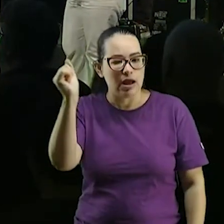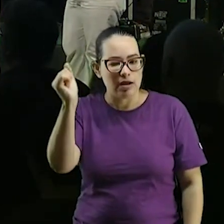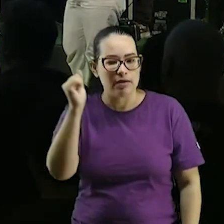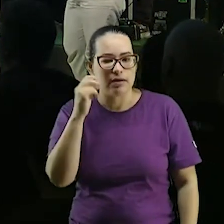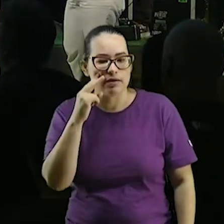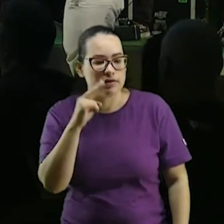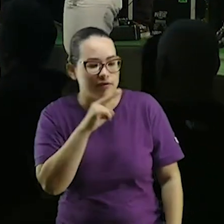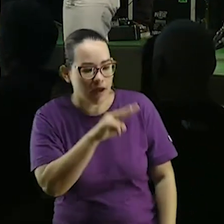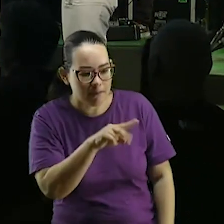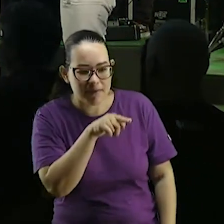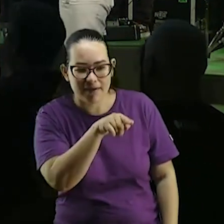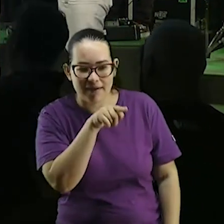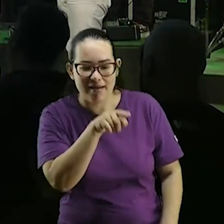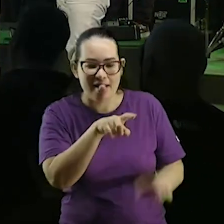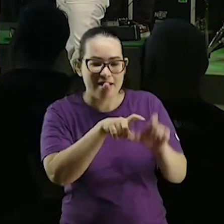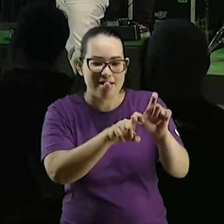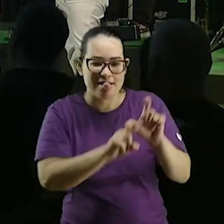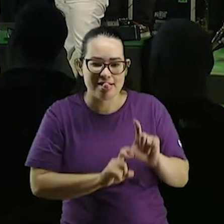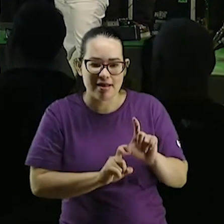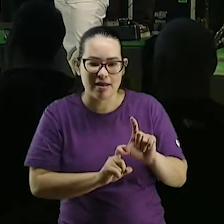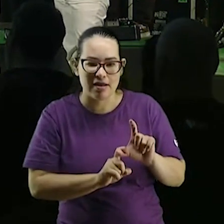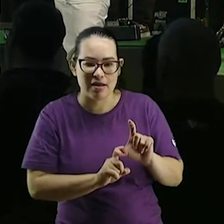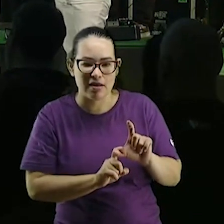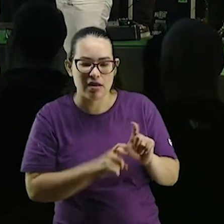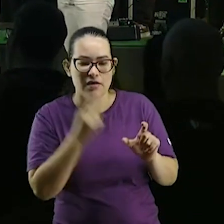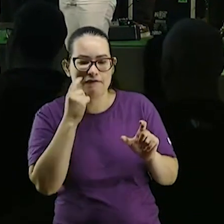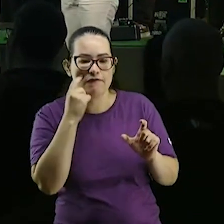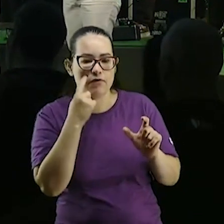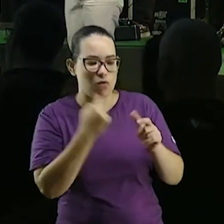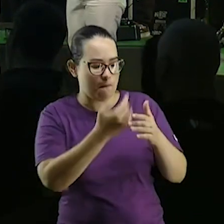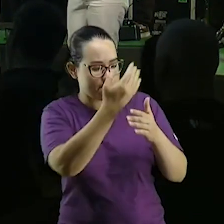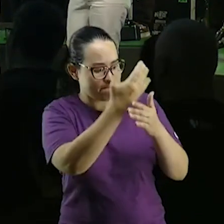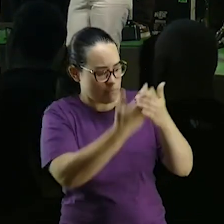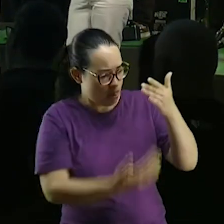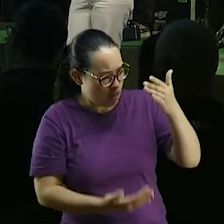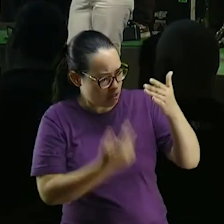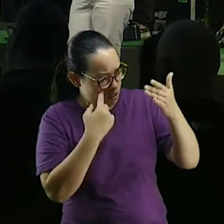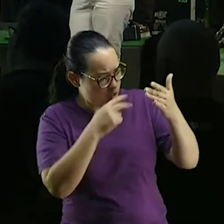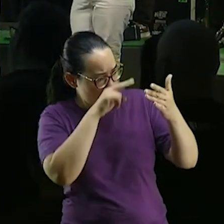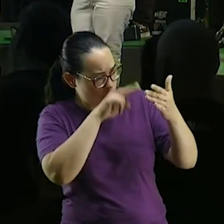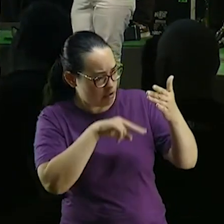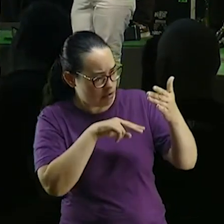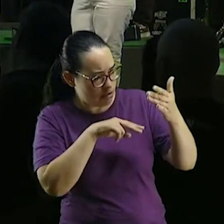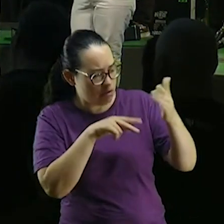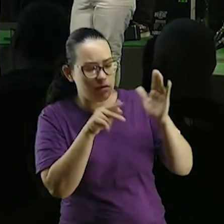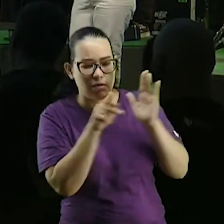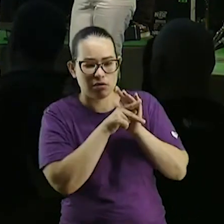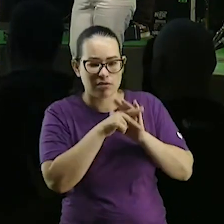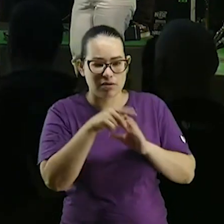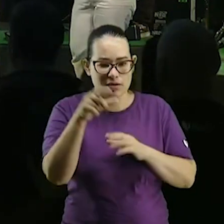esse cara está devendo ele puxou a ficha corrida dele era maior que a de Satanás